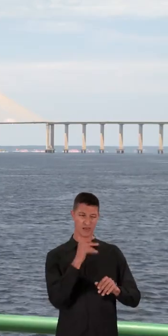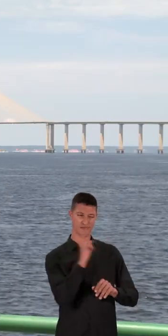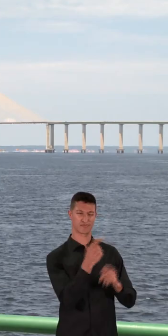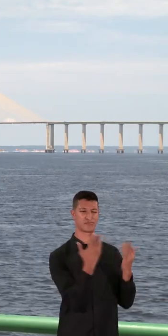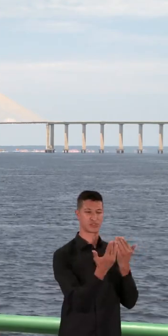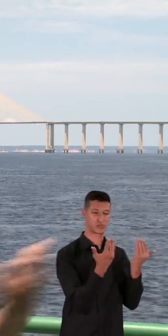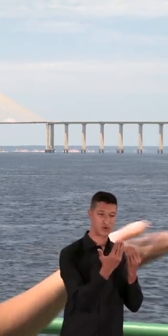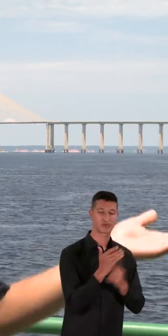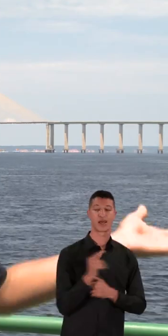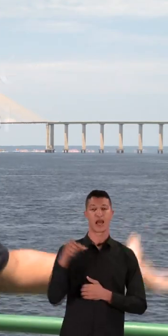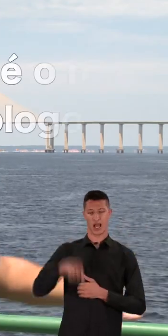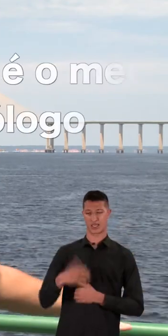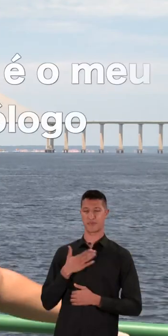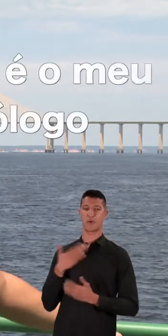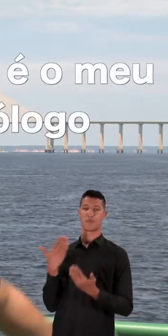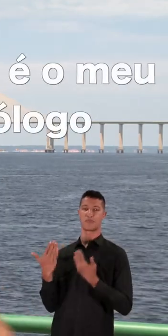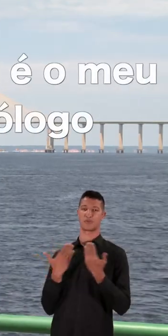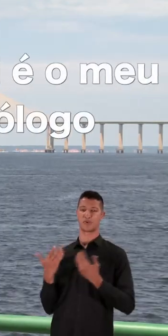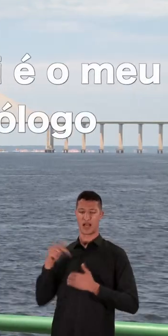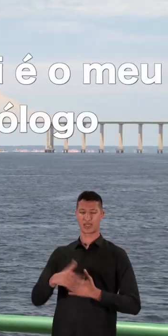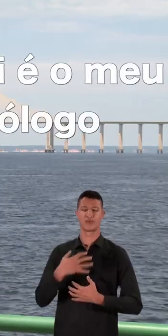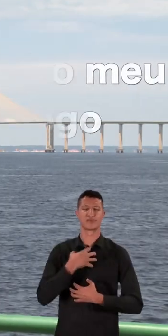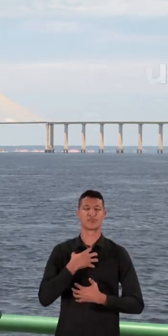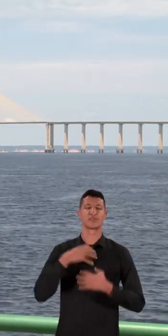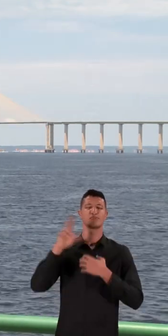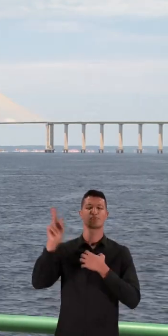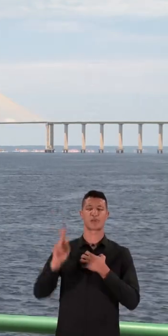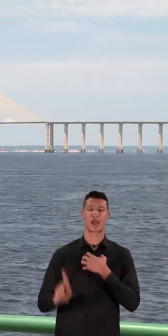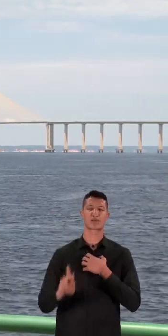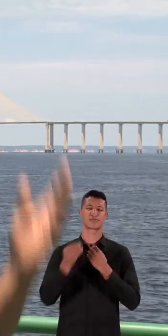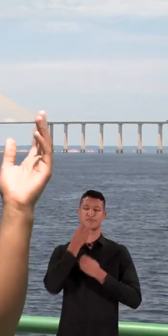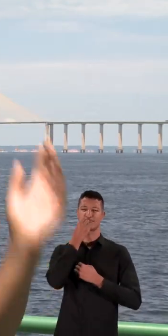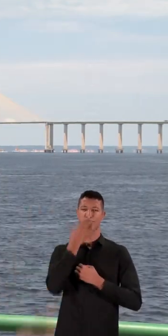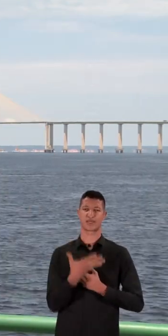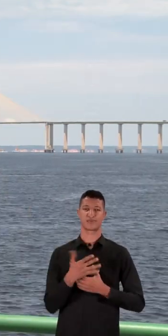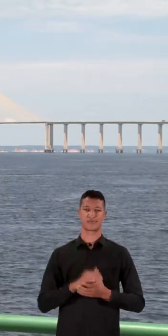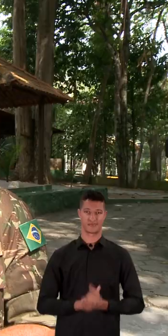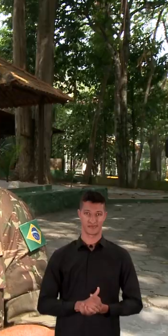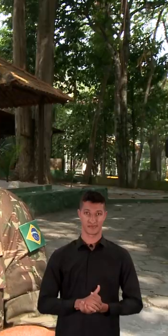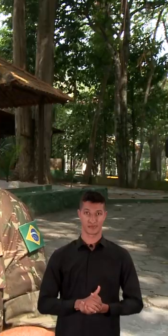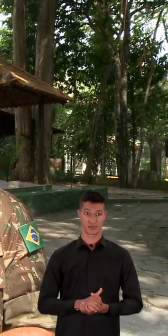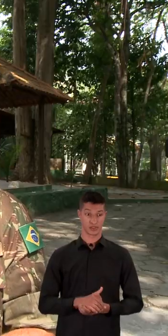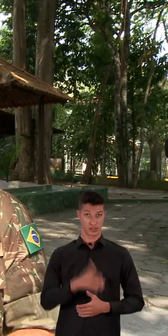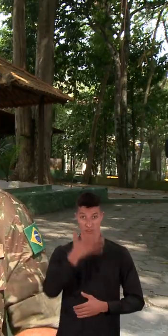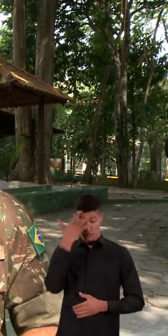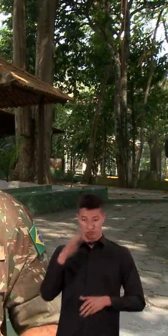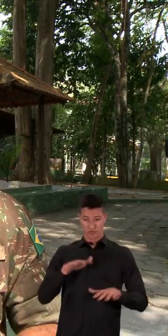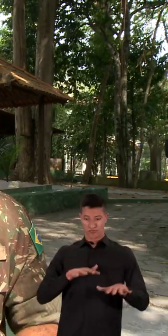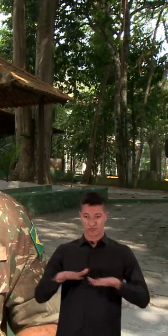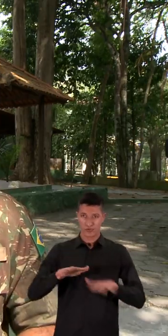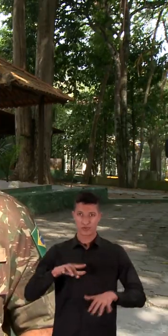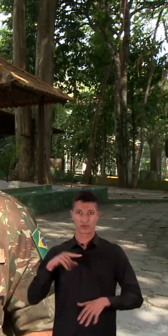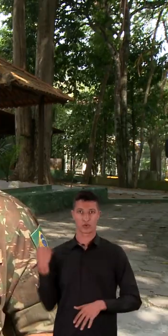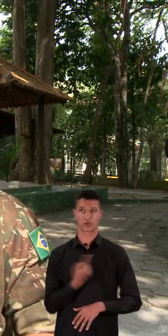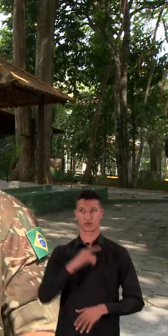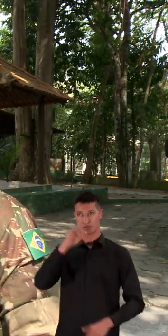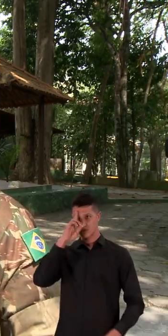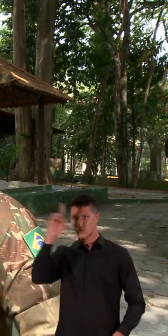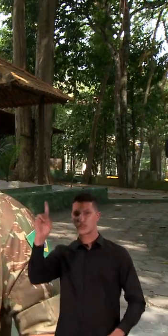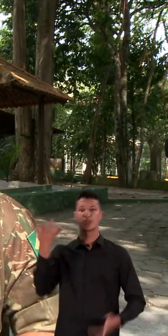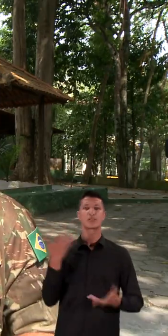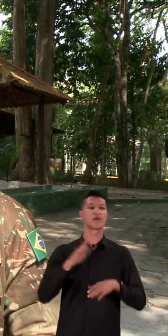que vai para o psicólogo, aqui é o psicólogo. Aqui eu me sinto bem, aqui eu me sinto em paz. Eles estão na vibração do nosso